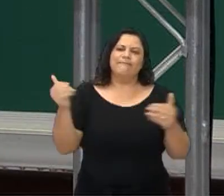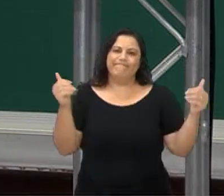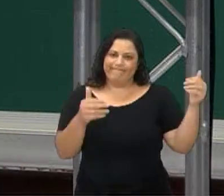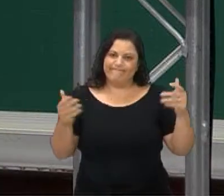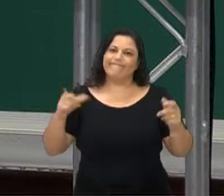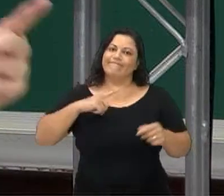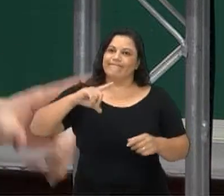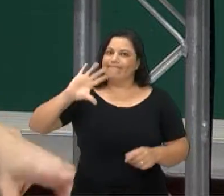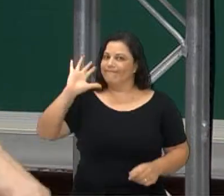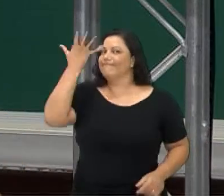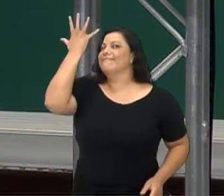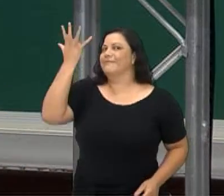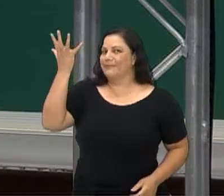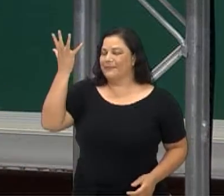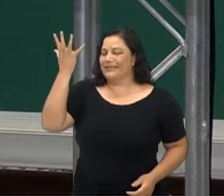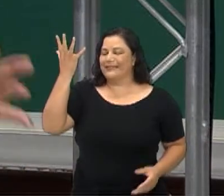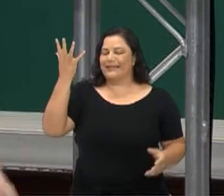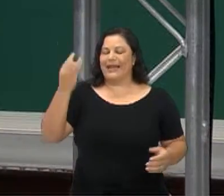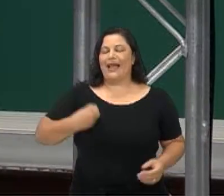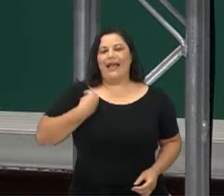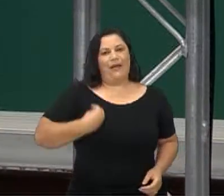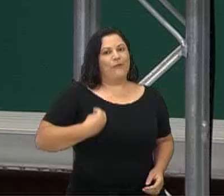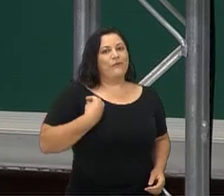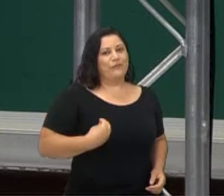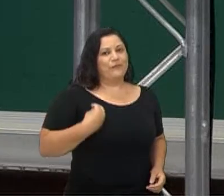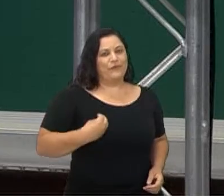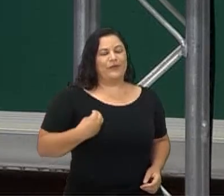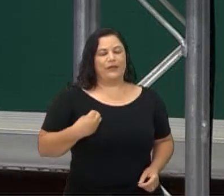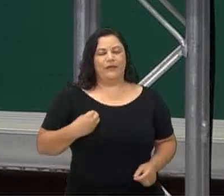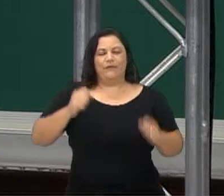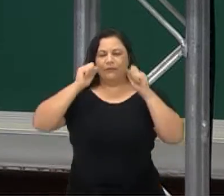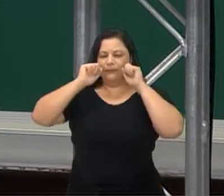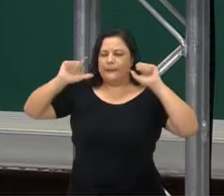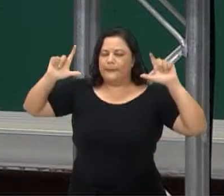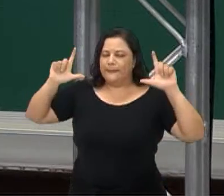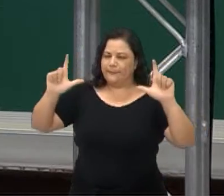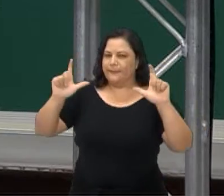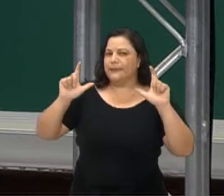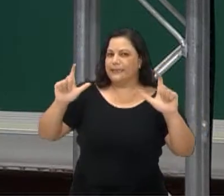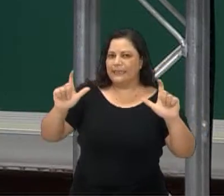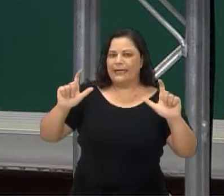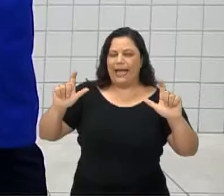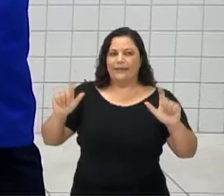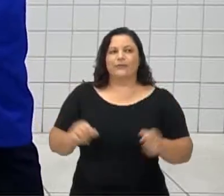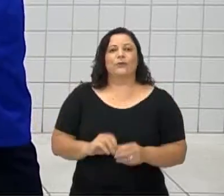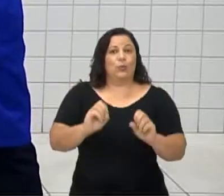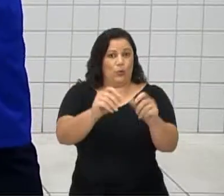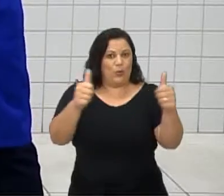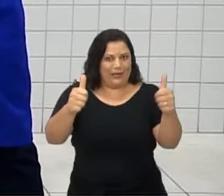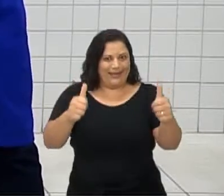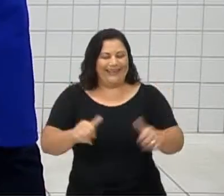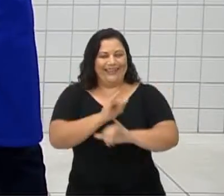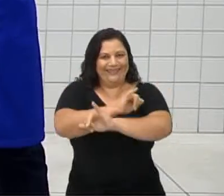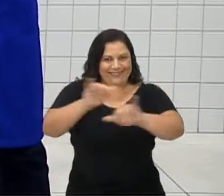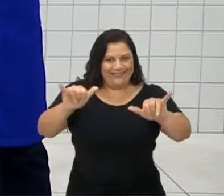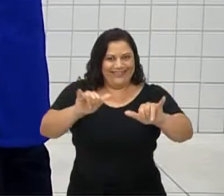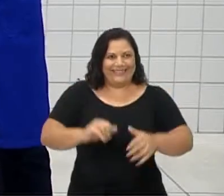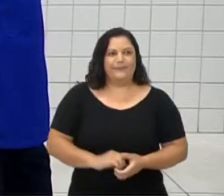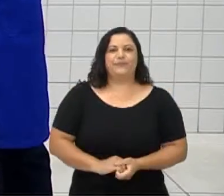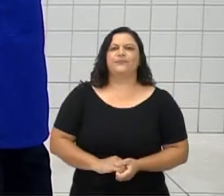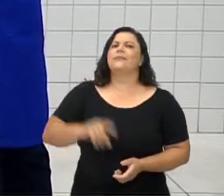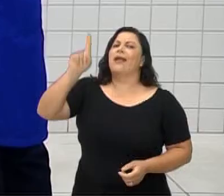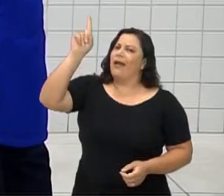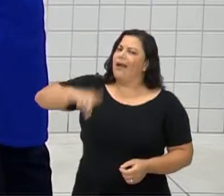aulas ao vivo. Então, fiquem ligadinhos nos avisos, nos recados, né? Eu ainda quero mandar